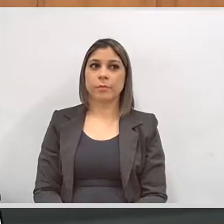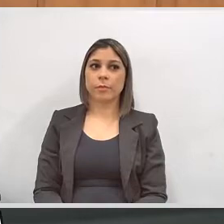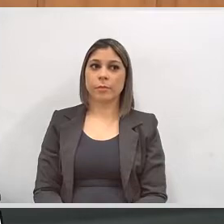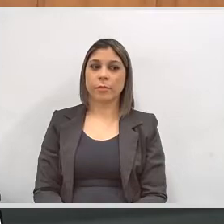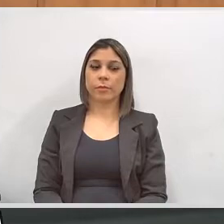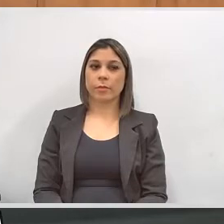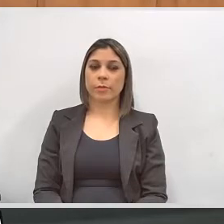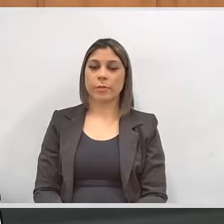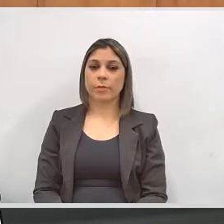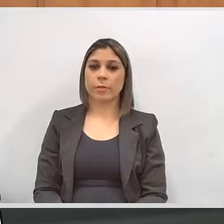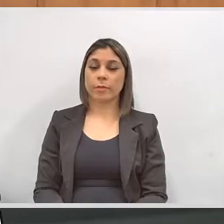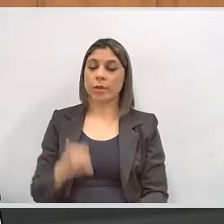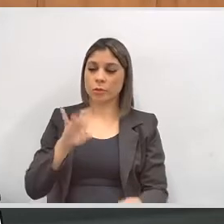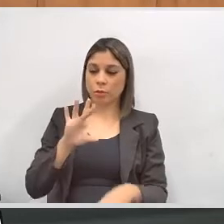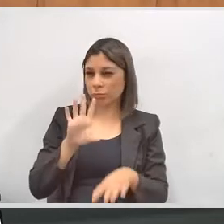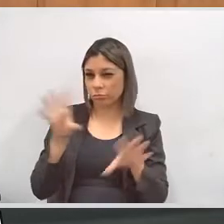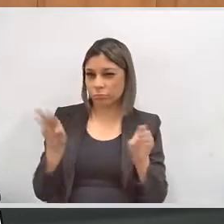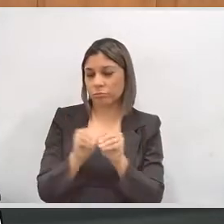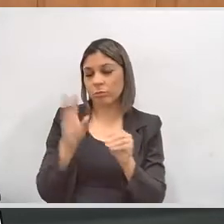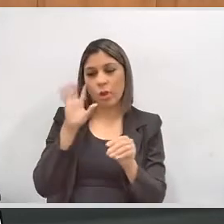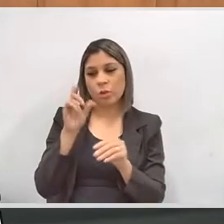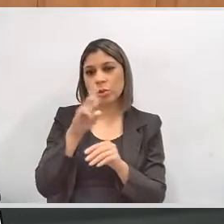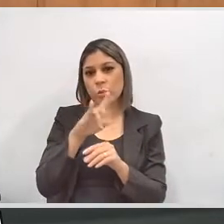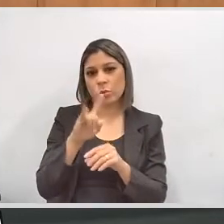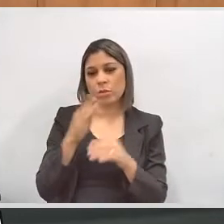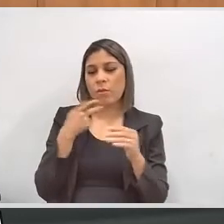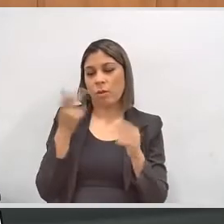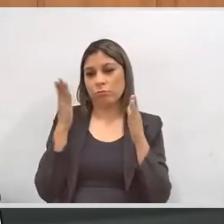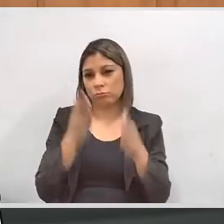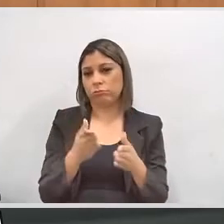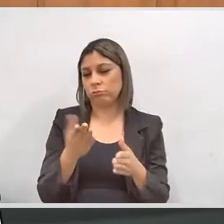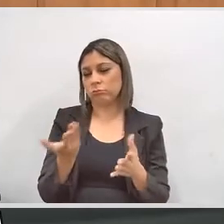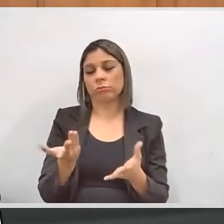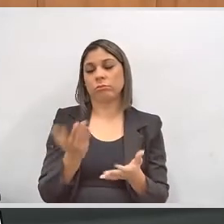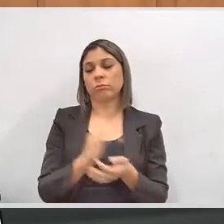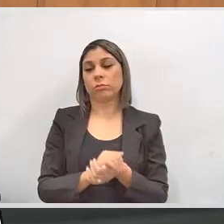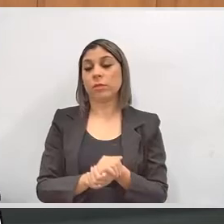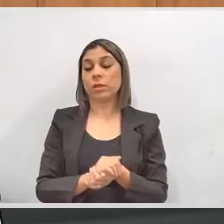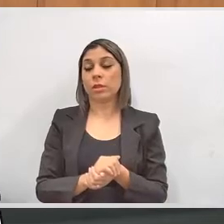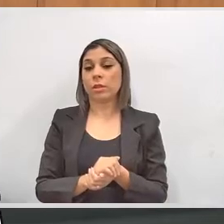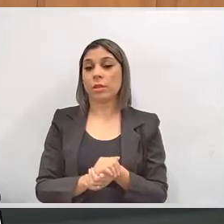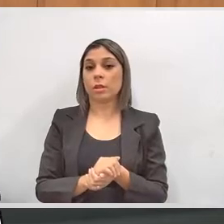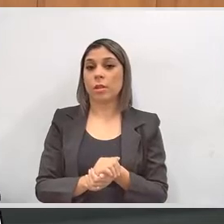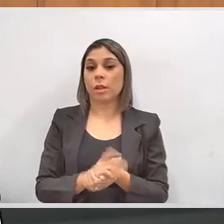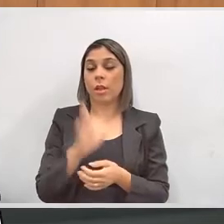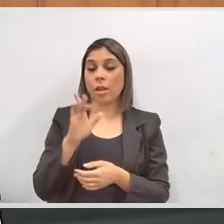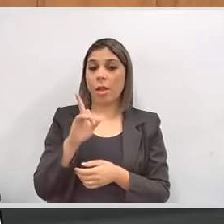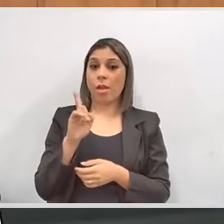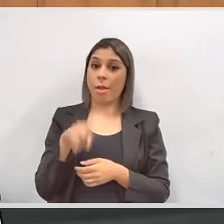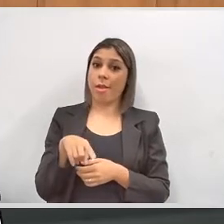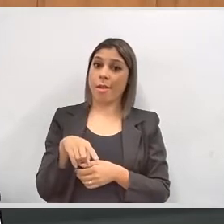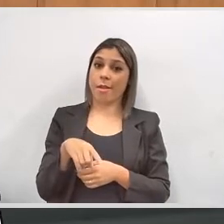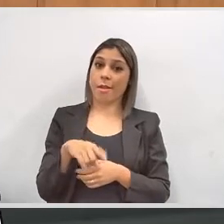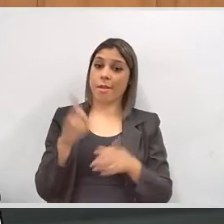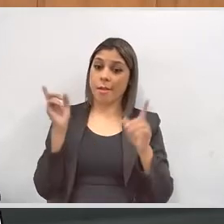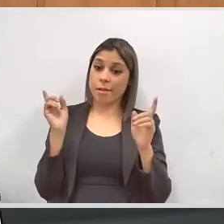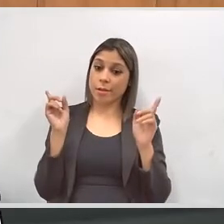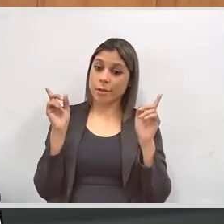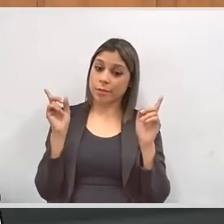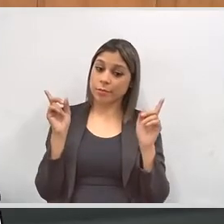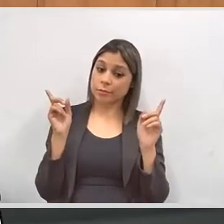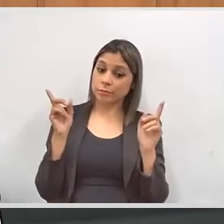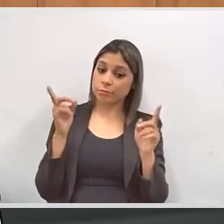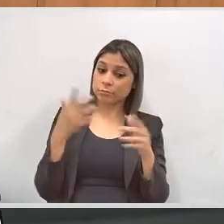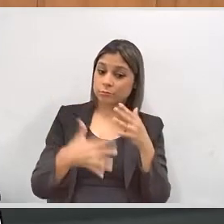acrescentar alguma coisa? É uma... Só acrescentando, acho que o doutor Luiz foi preciso na avaliação, é um desafio novo, eu